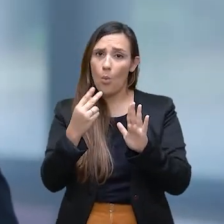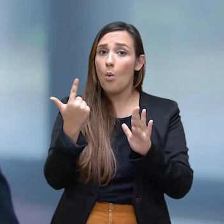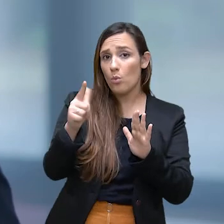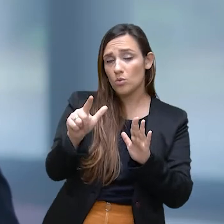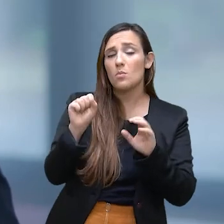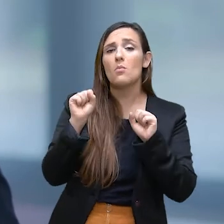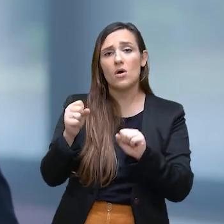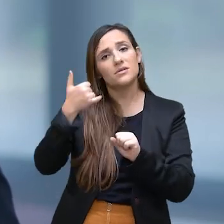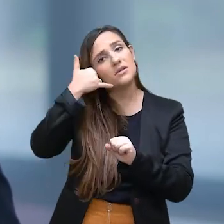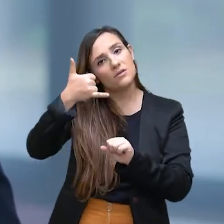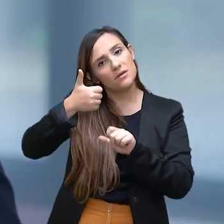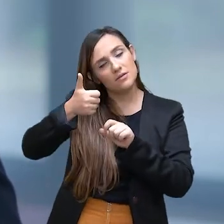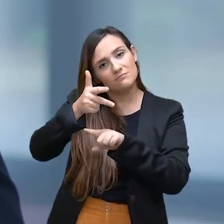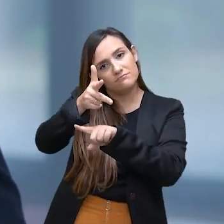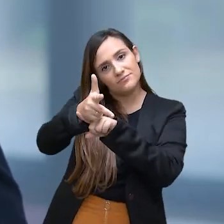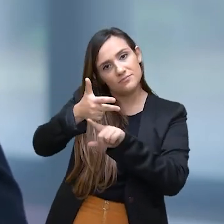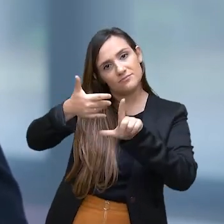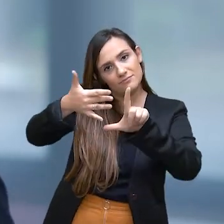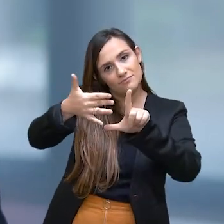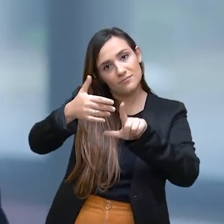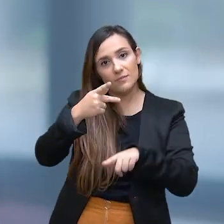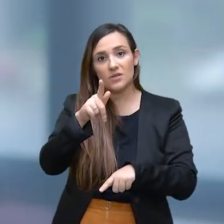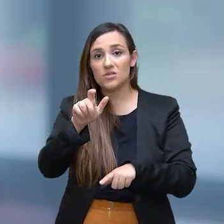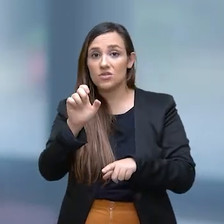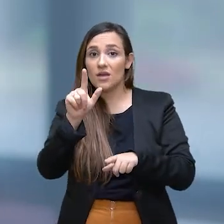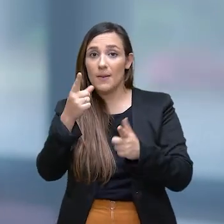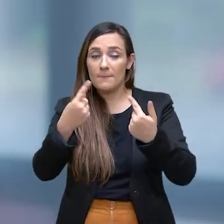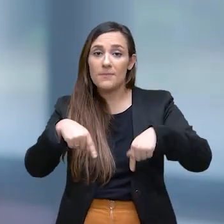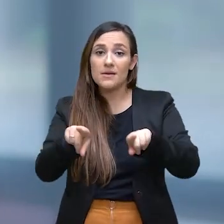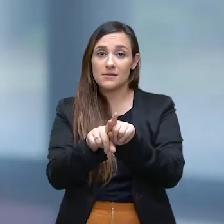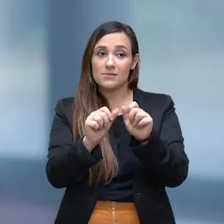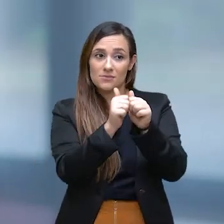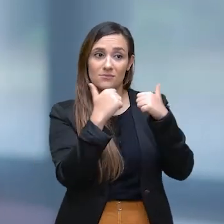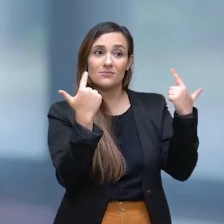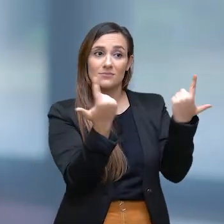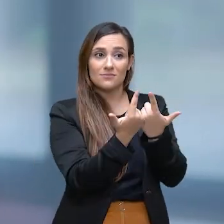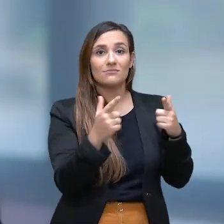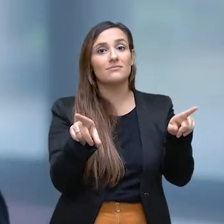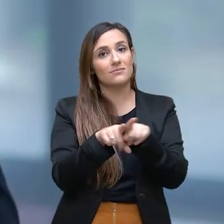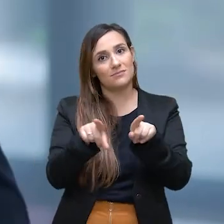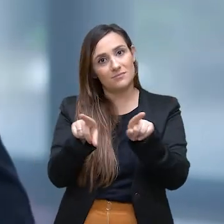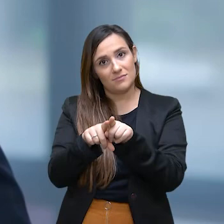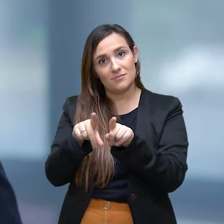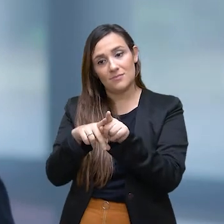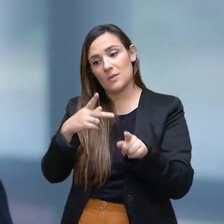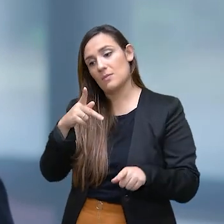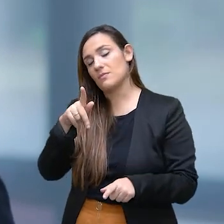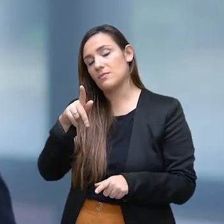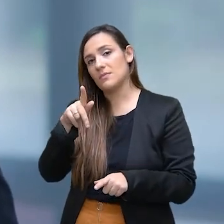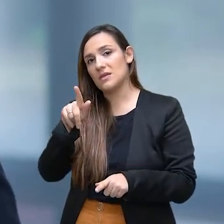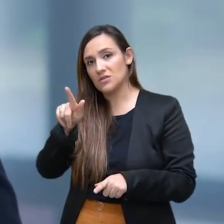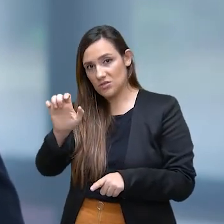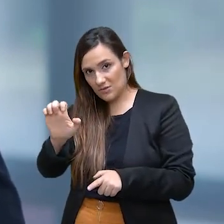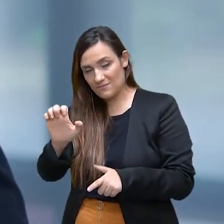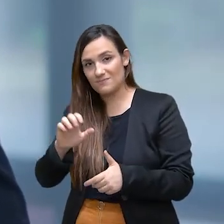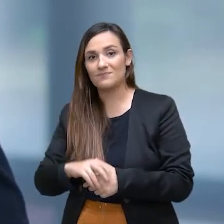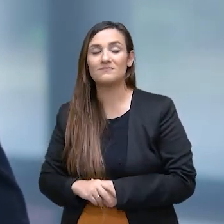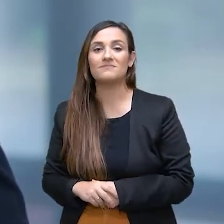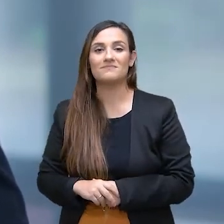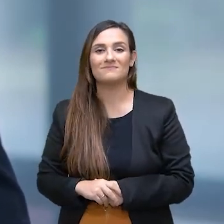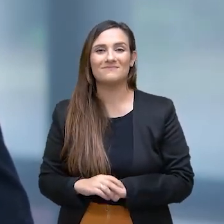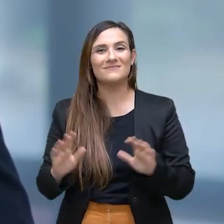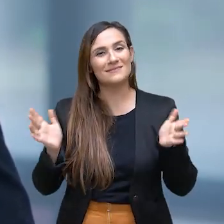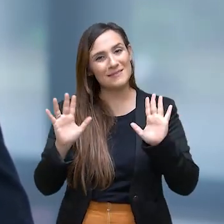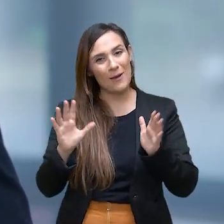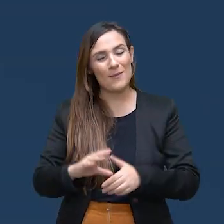celular para o QR Code na tela. O PG é em ação uma produção em parceria entre a Assembleia Legislativa e a Procuradoria-Geral do Estado de Mato Grosso do